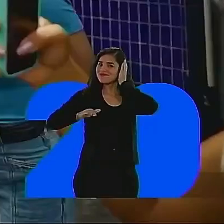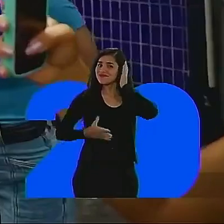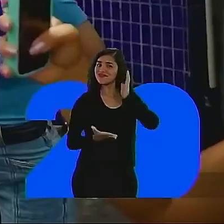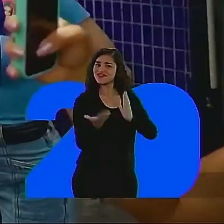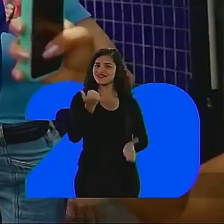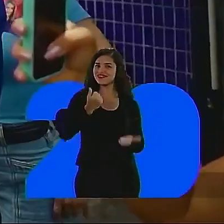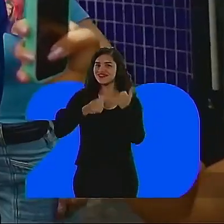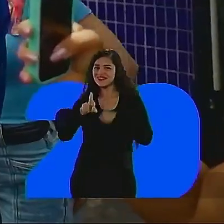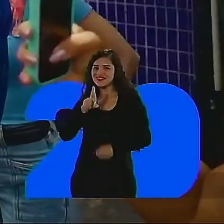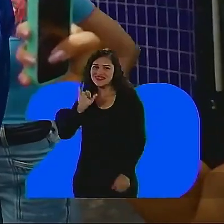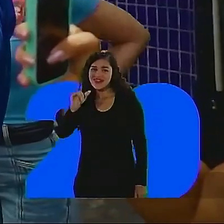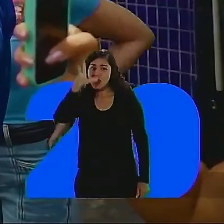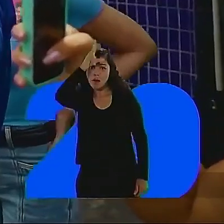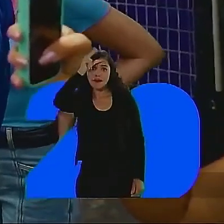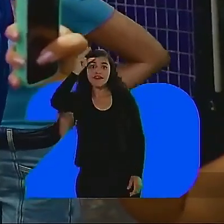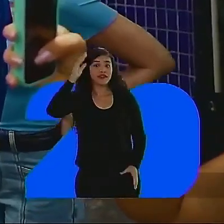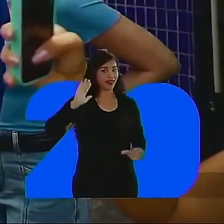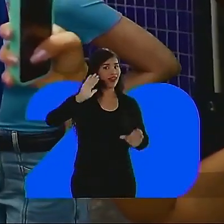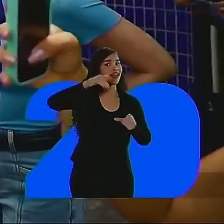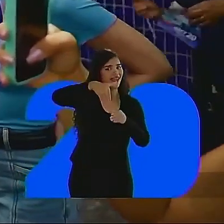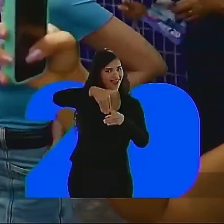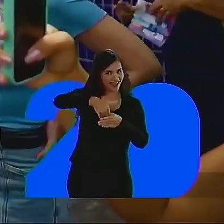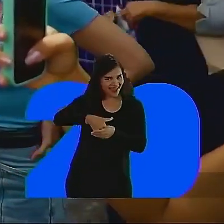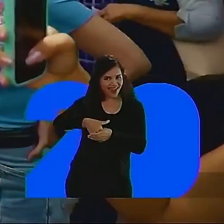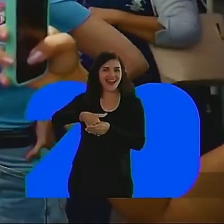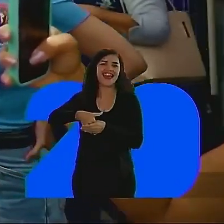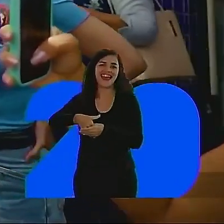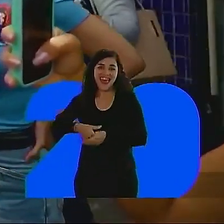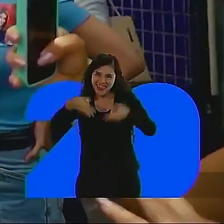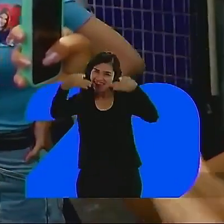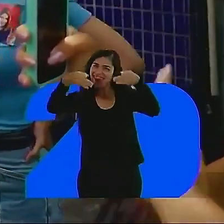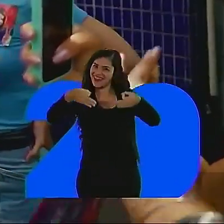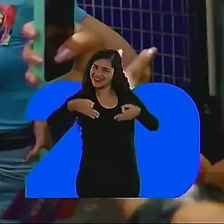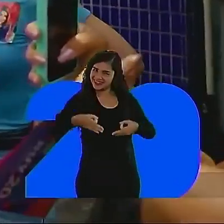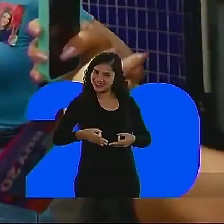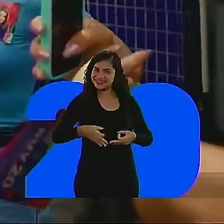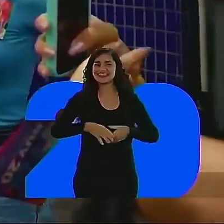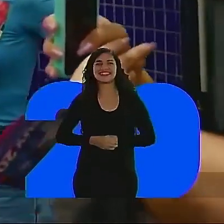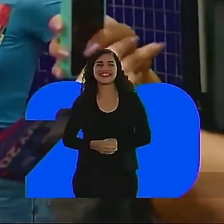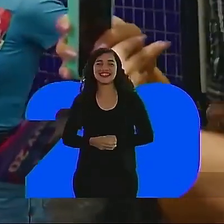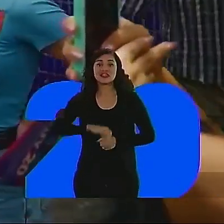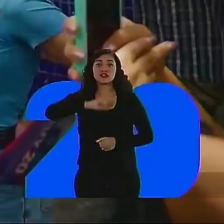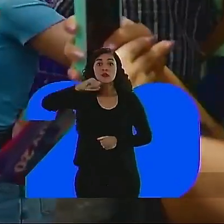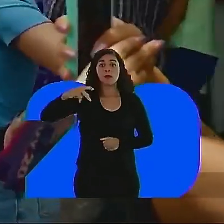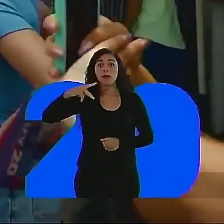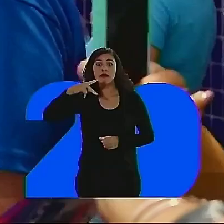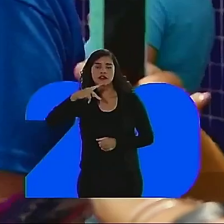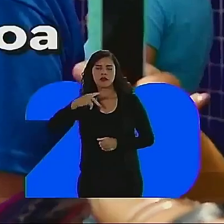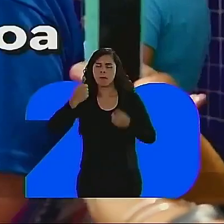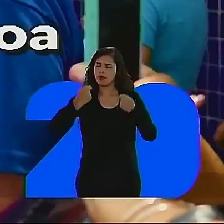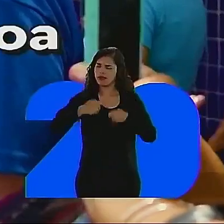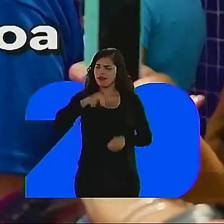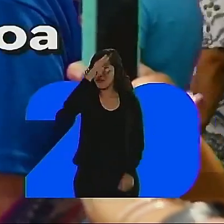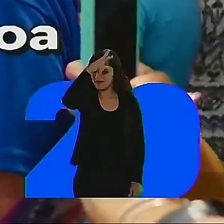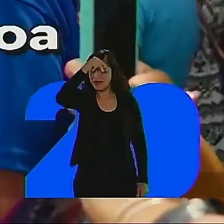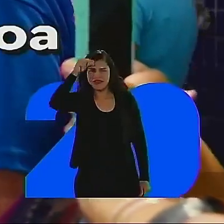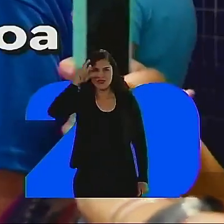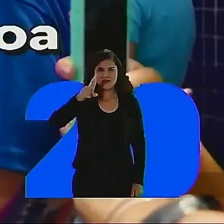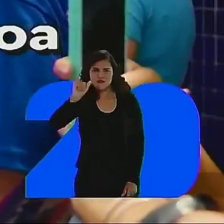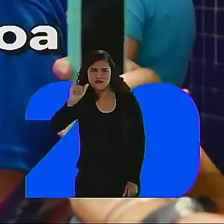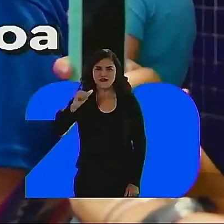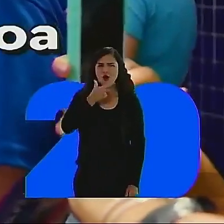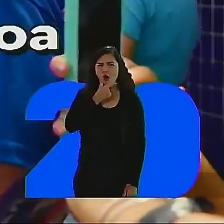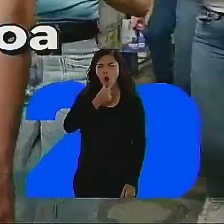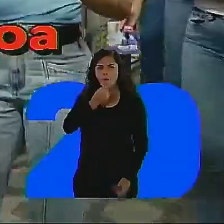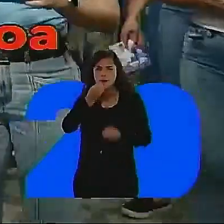Vamos votar em Rui Carneiro para a perfeição. Que é o jeito. Que é o jeito. Rui Carneiro